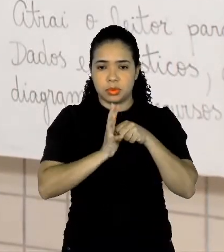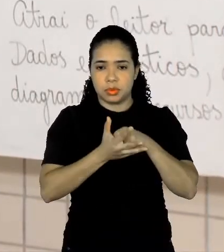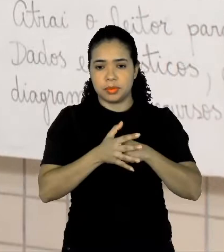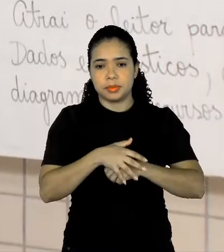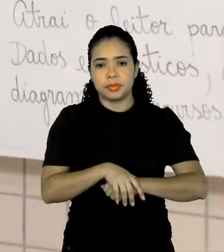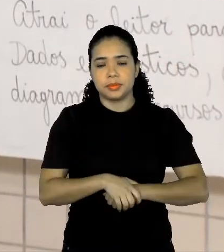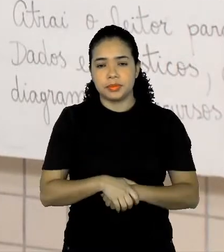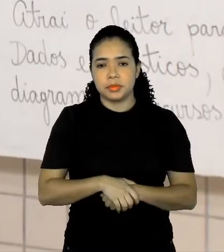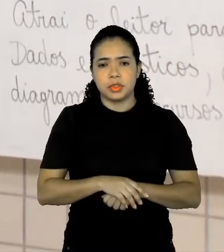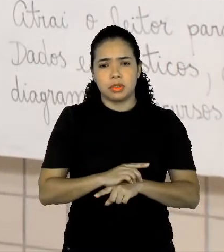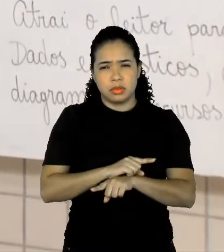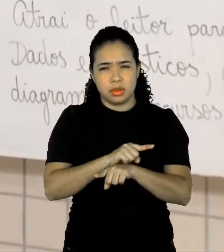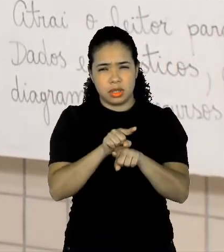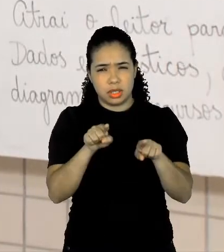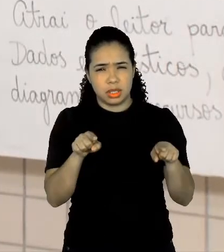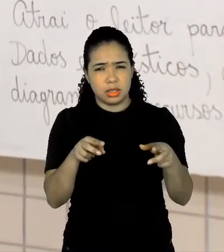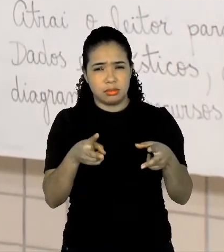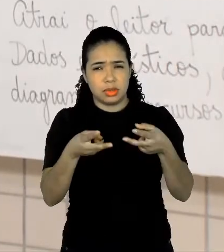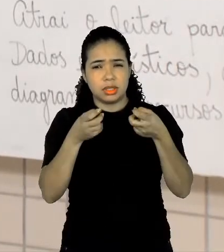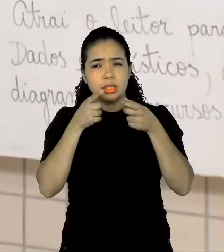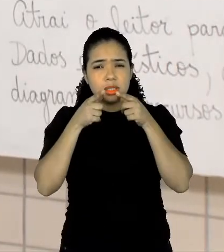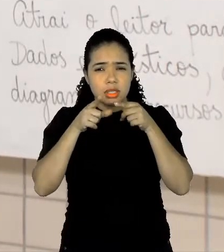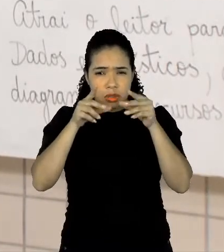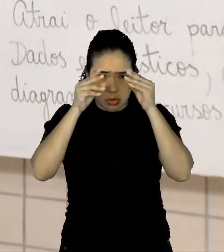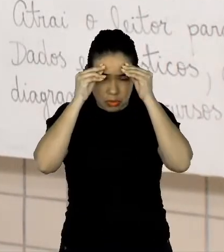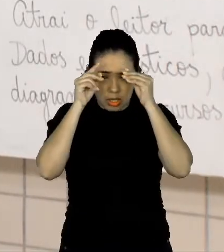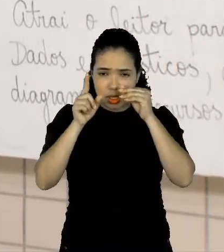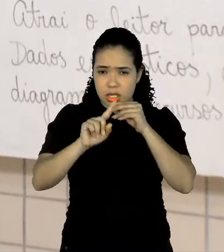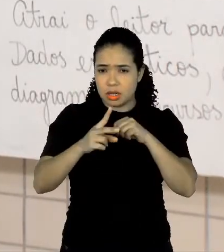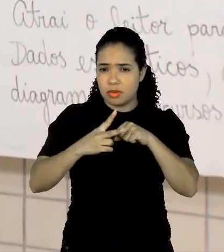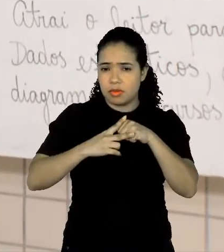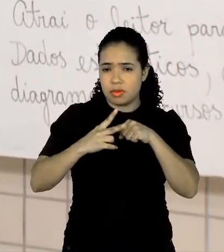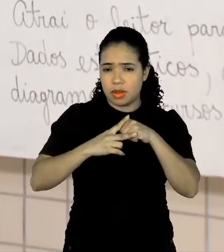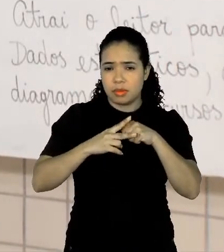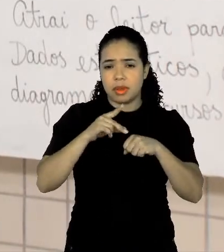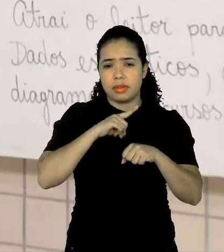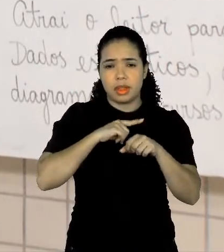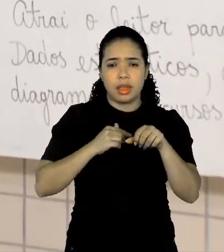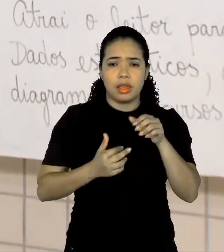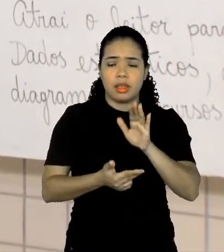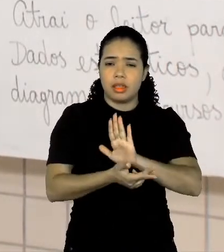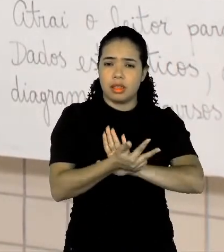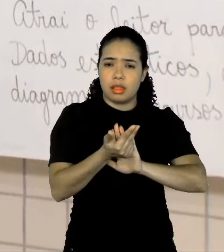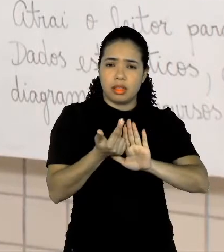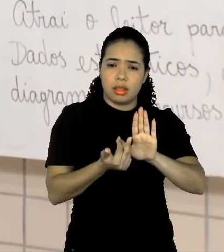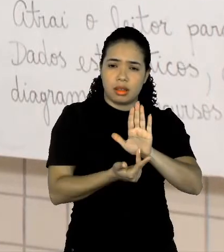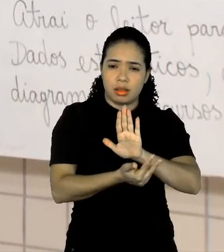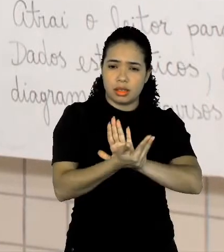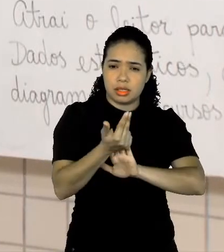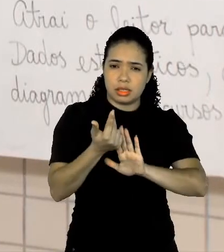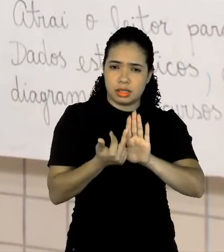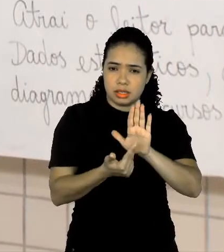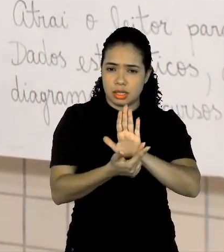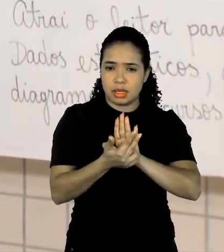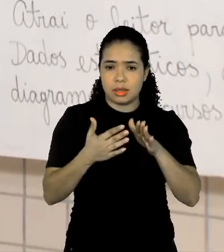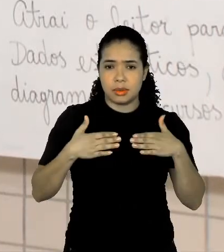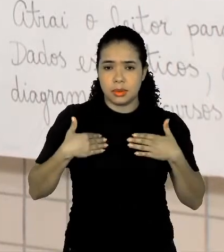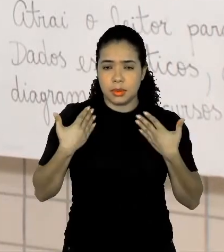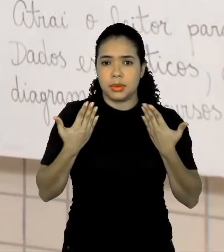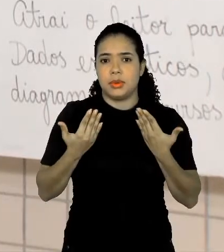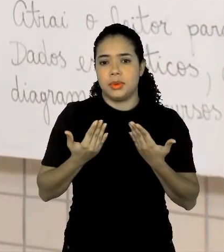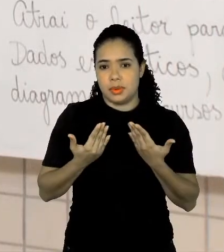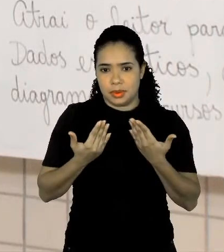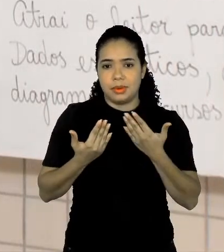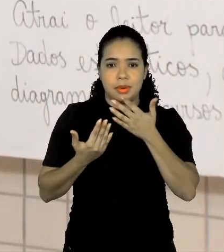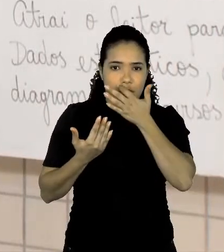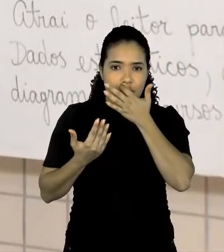percebam a linguagem não verbal. A gente tem aqui o desenho, né, meio que assustador do vírus. A gente tem um desenho